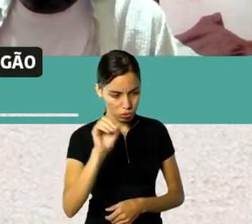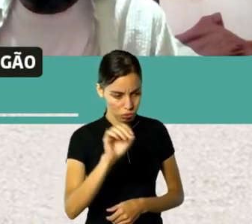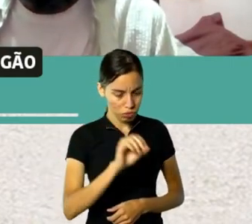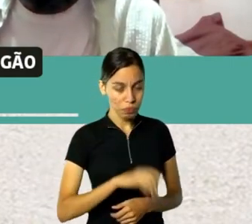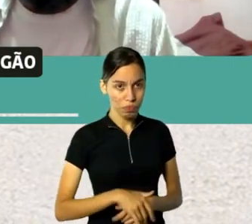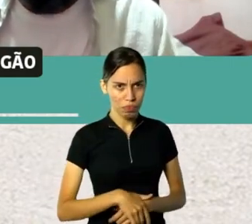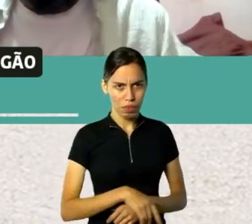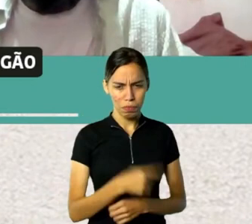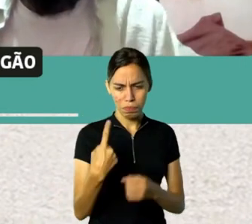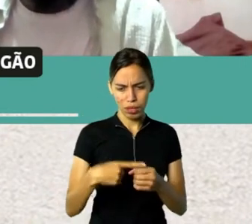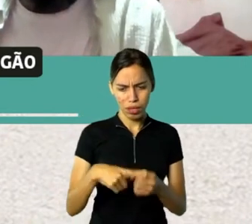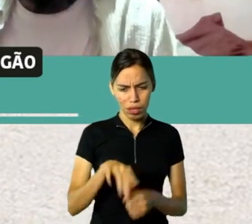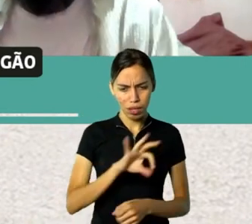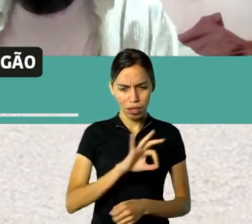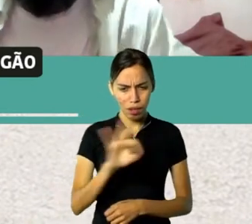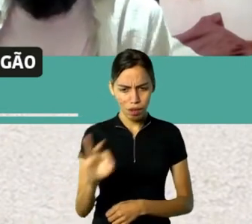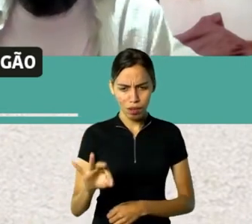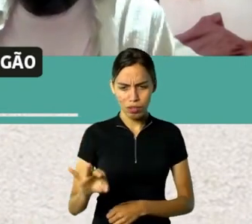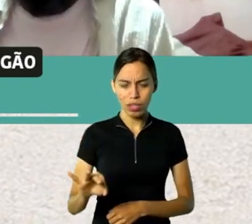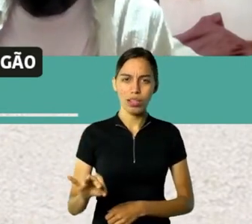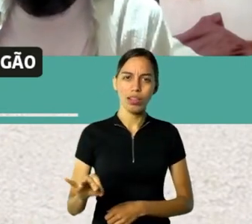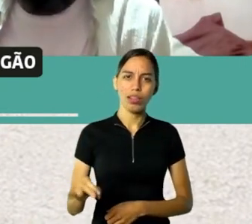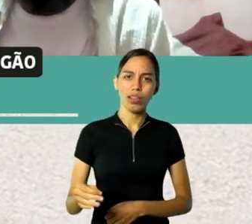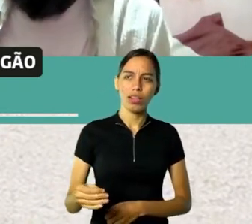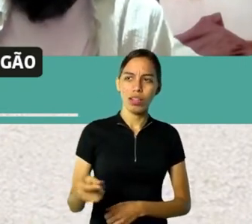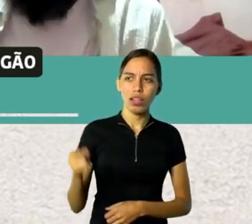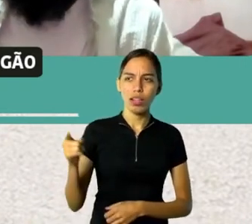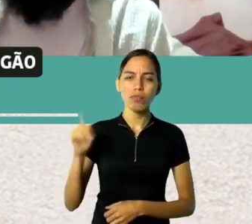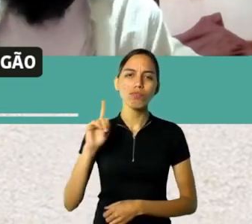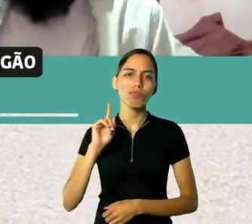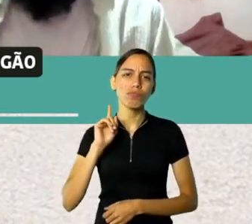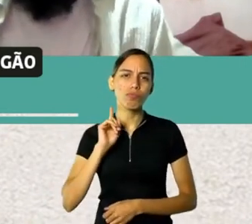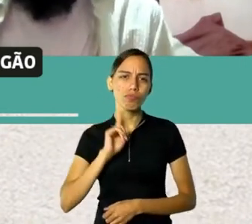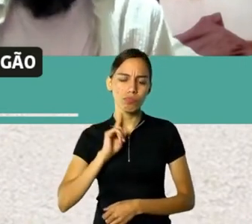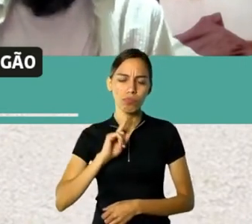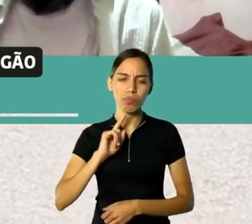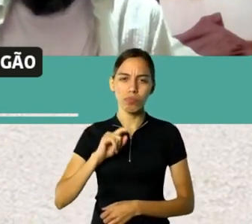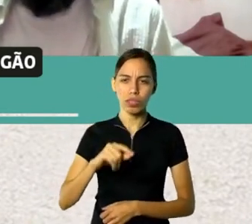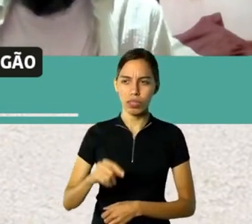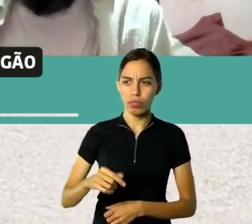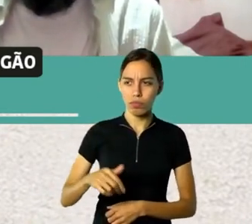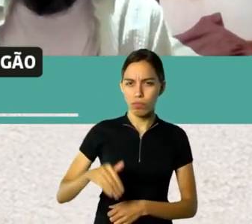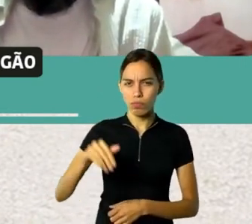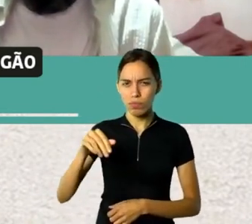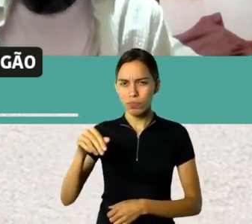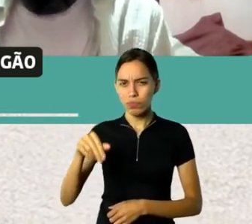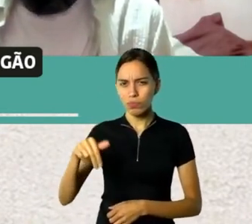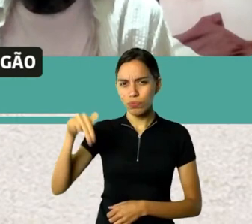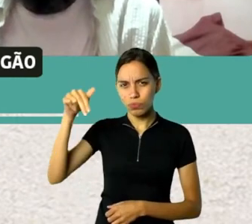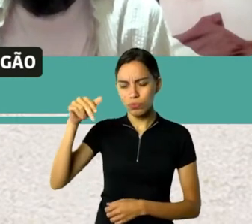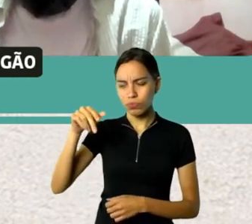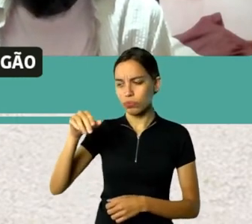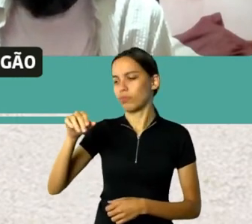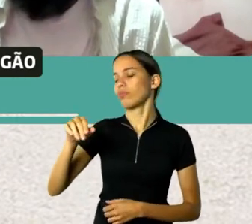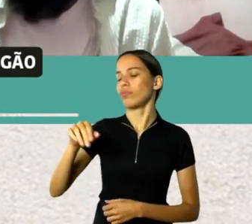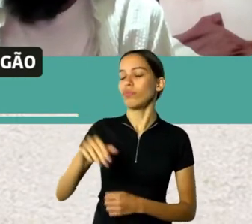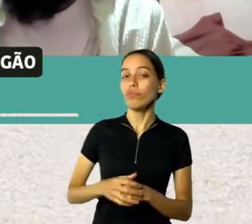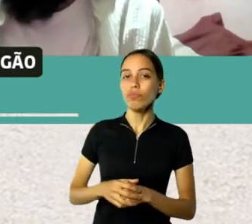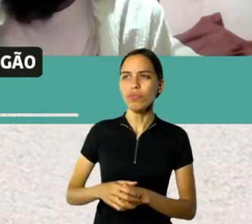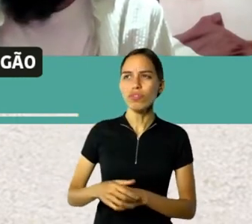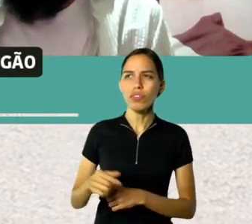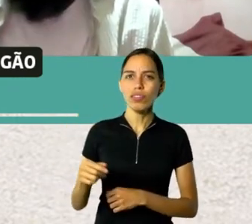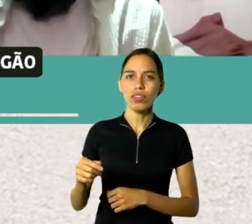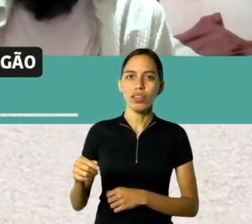no Vale do Rio Peracicaba, no Rio Doce também, É um município antigo, do século XIX,